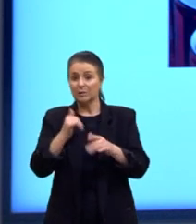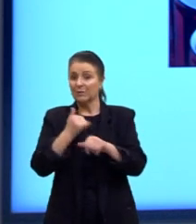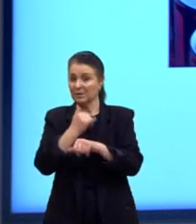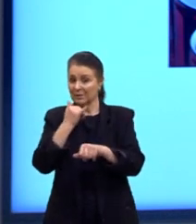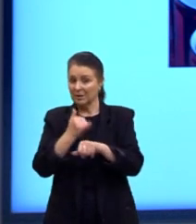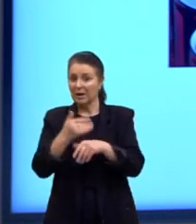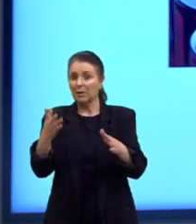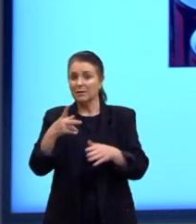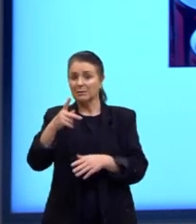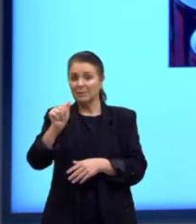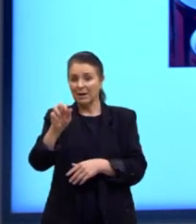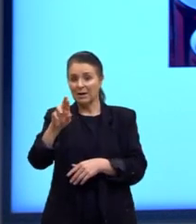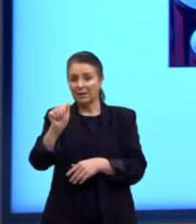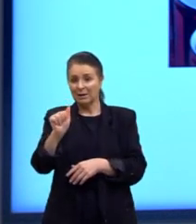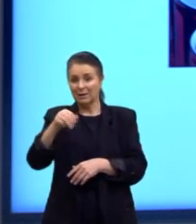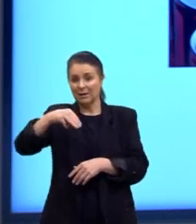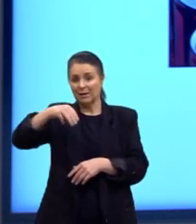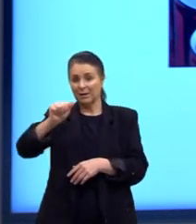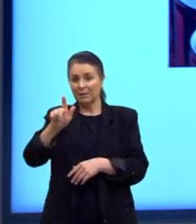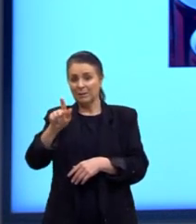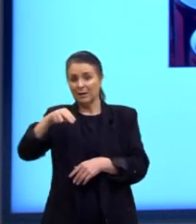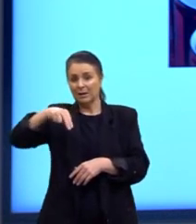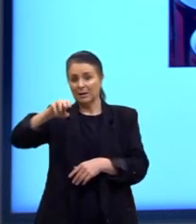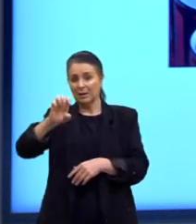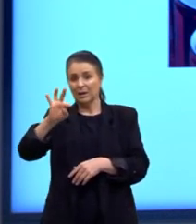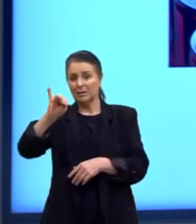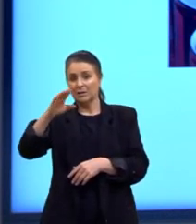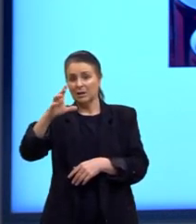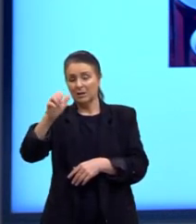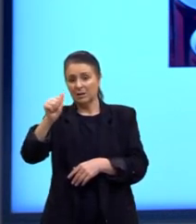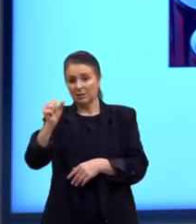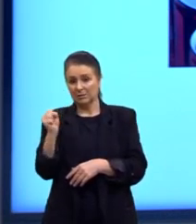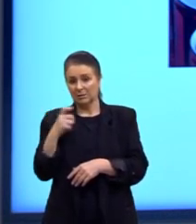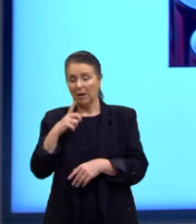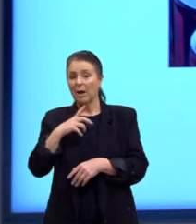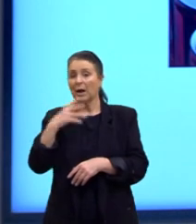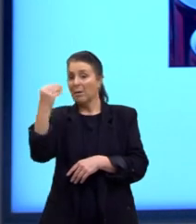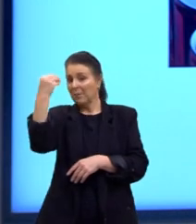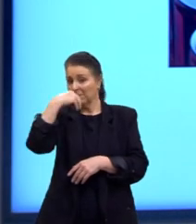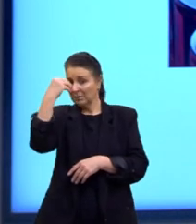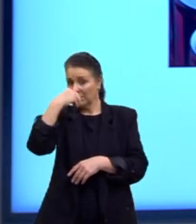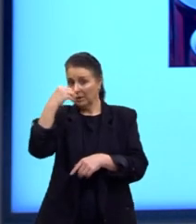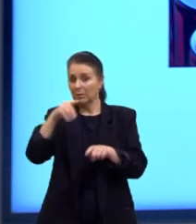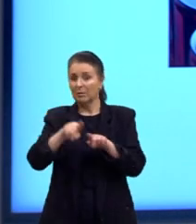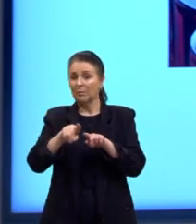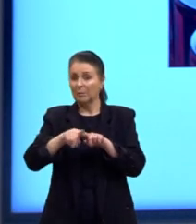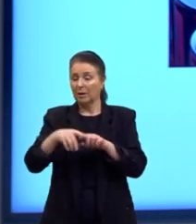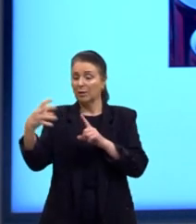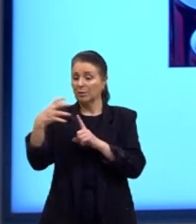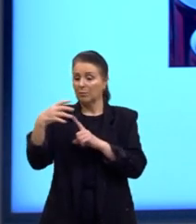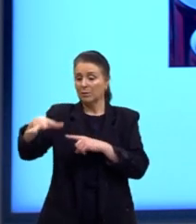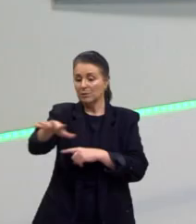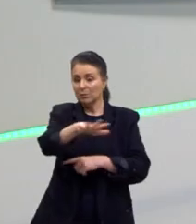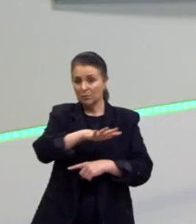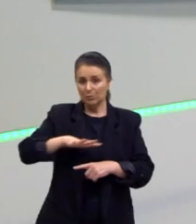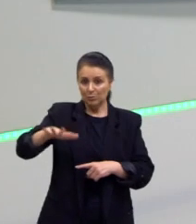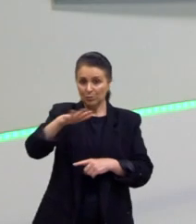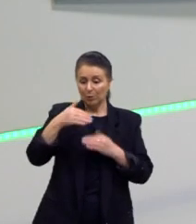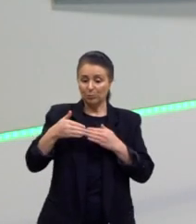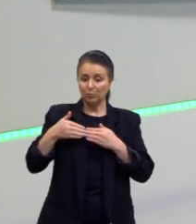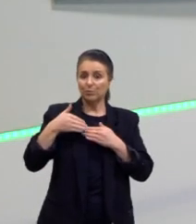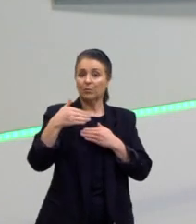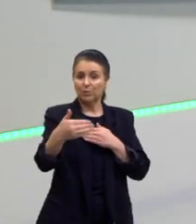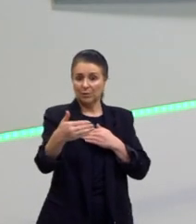paramagnéticas, né? E mantam-se fracamente sobre a influência, então, de um campo magnético externo,